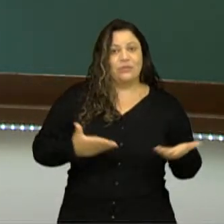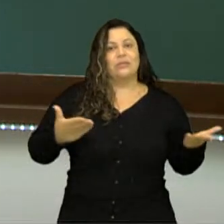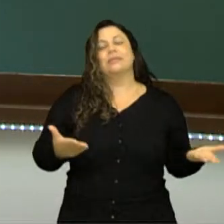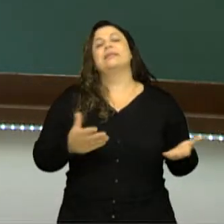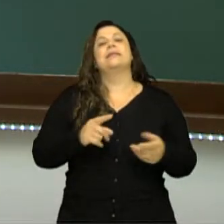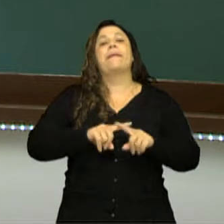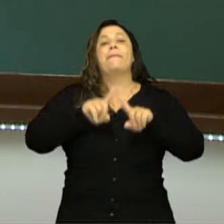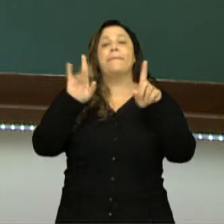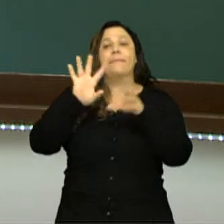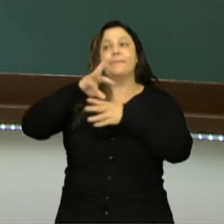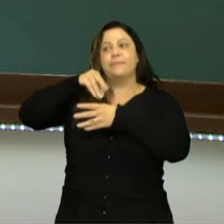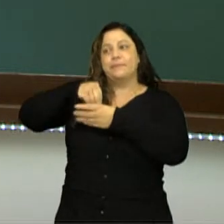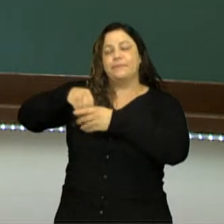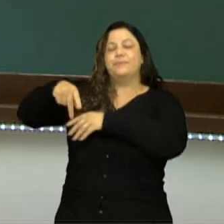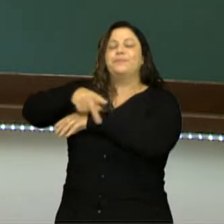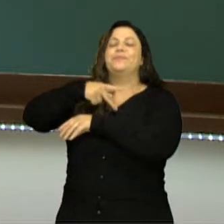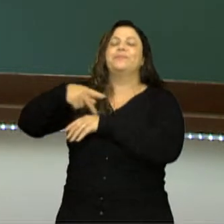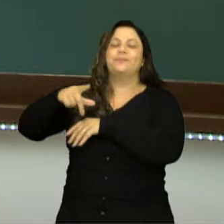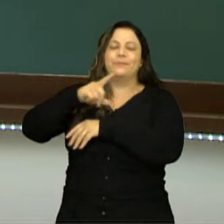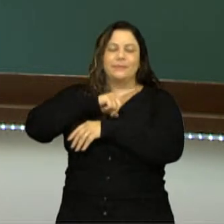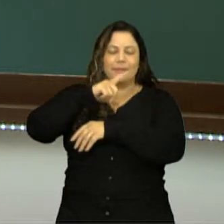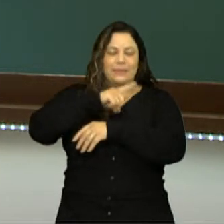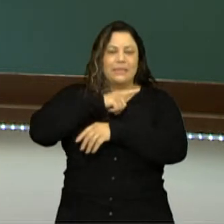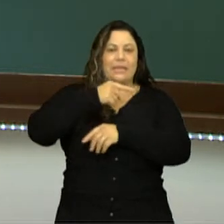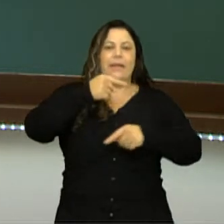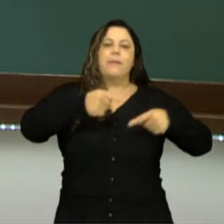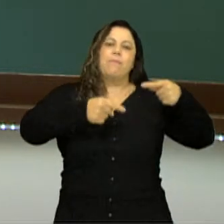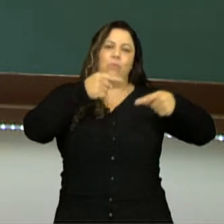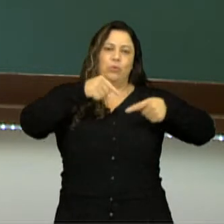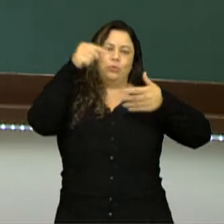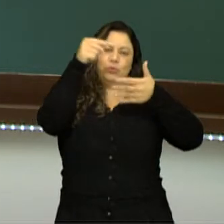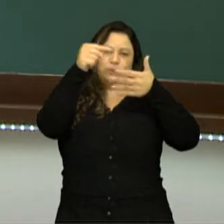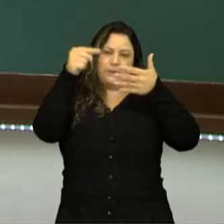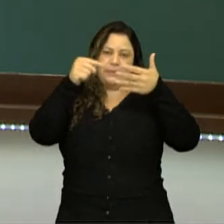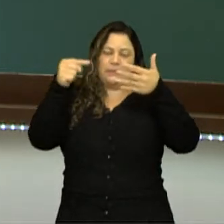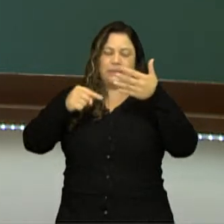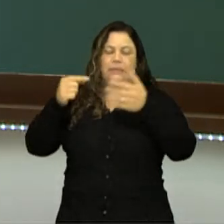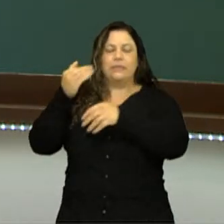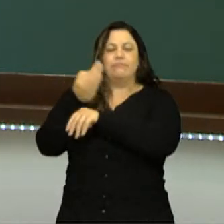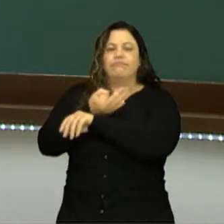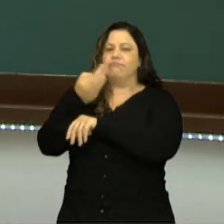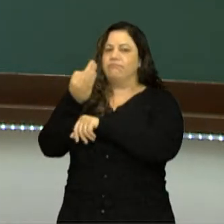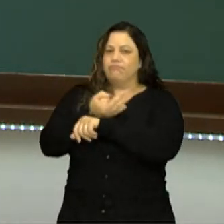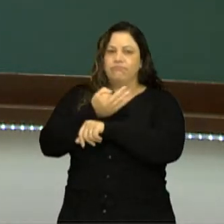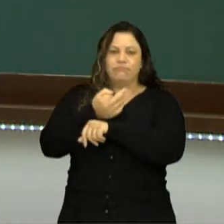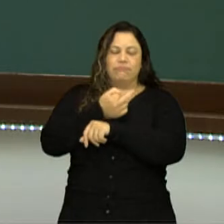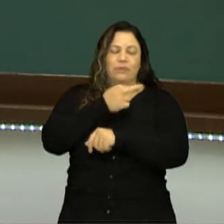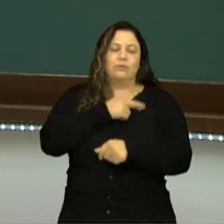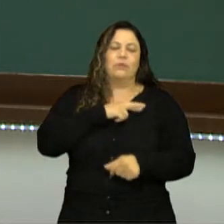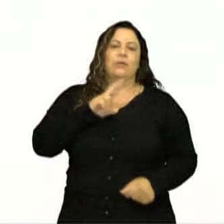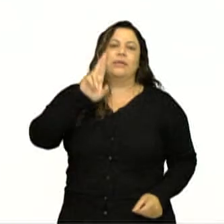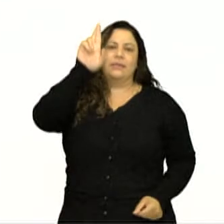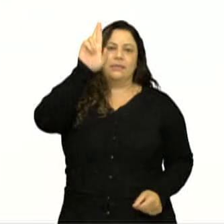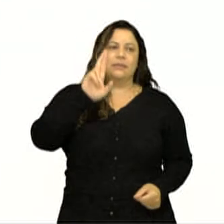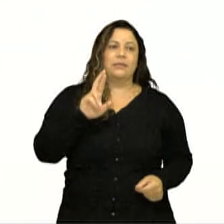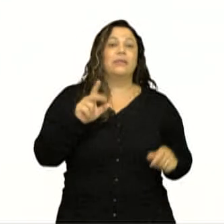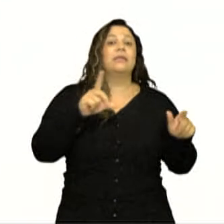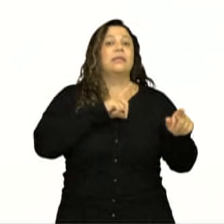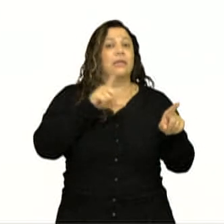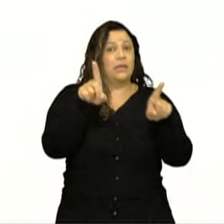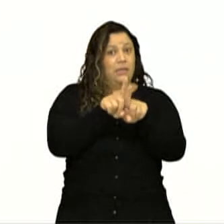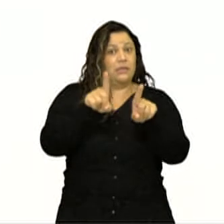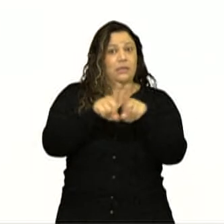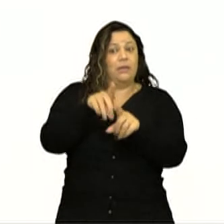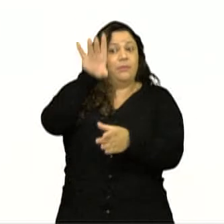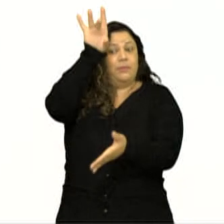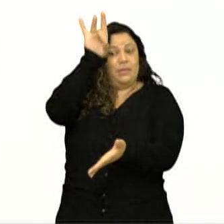ainda temos muitos relatos de casos de intolerância religiosa. Temos também a garantia do direito